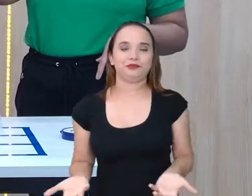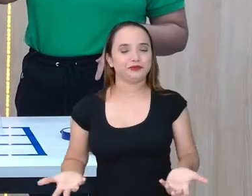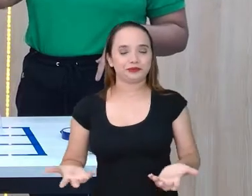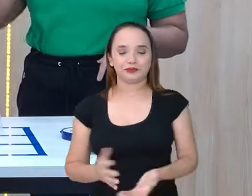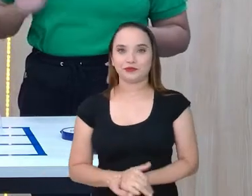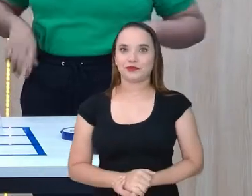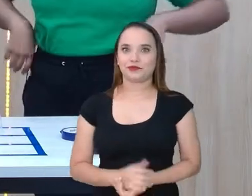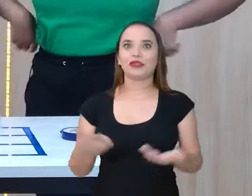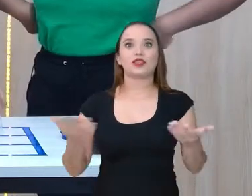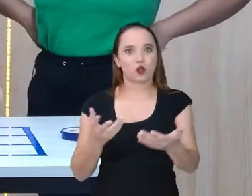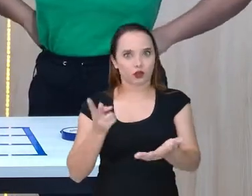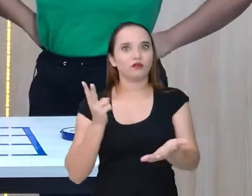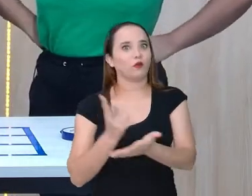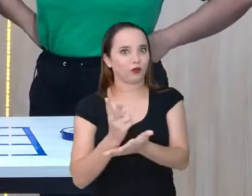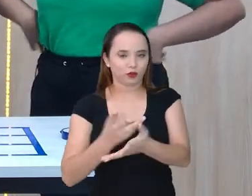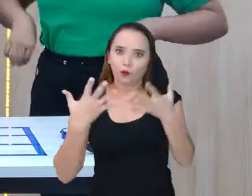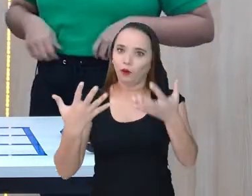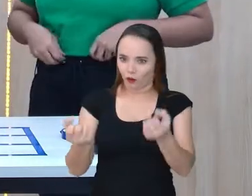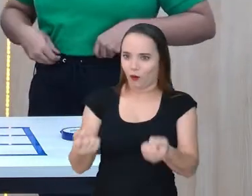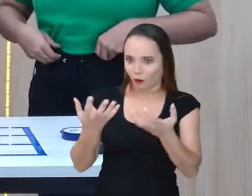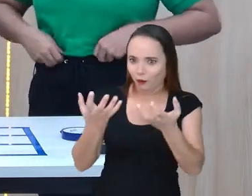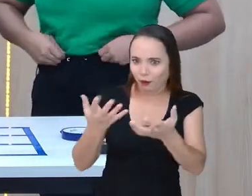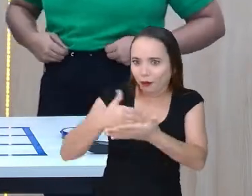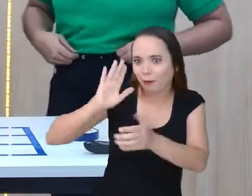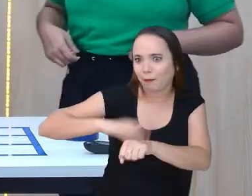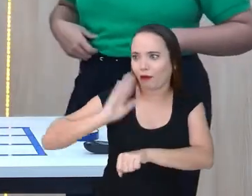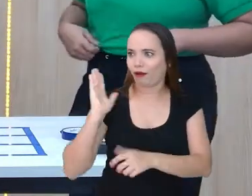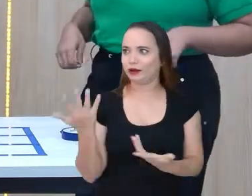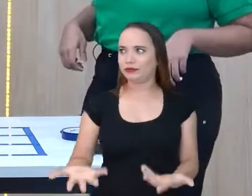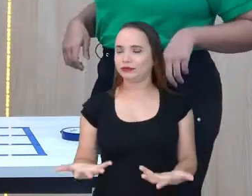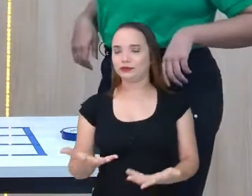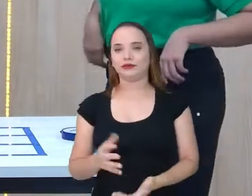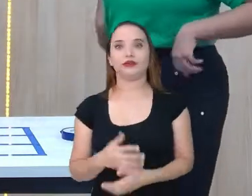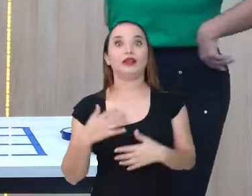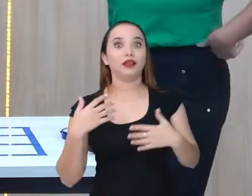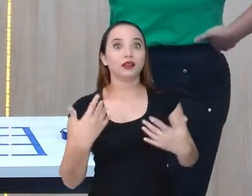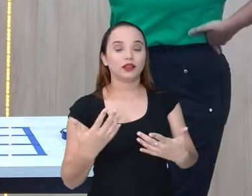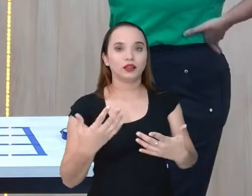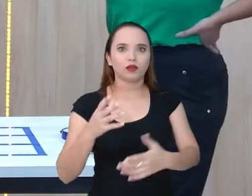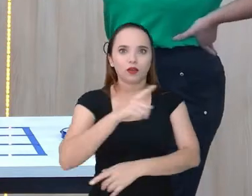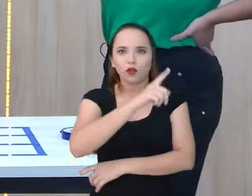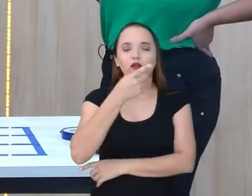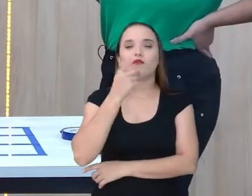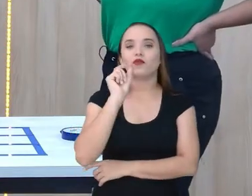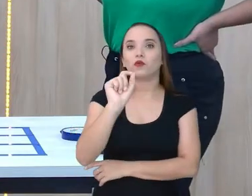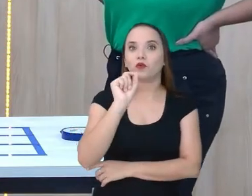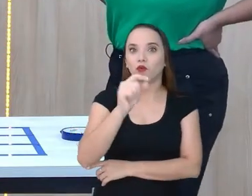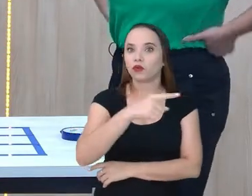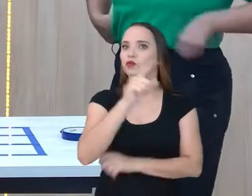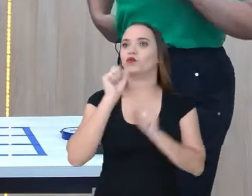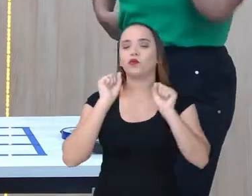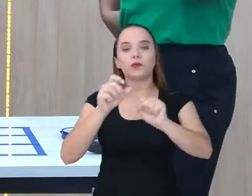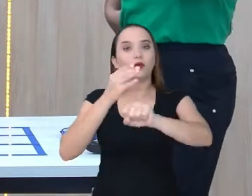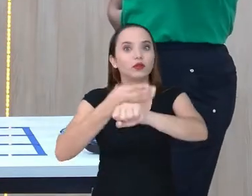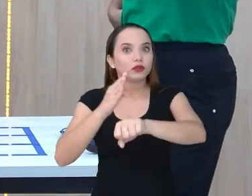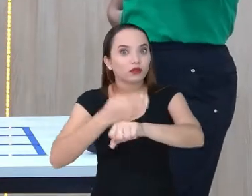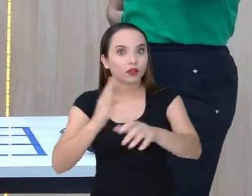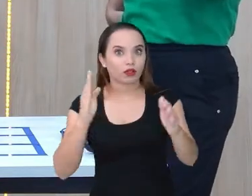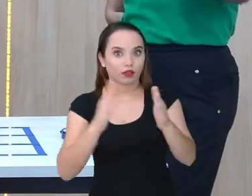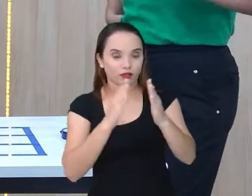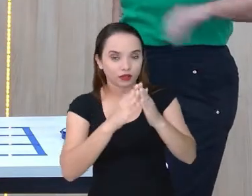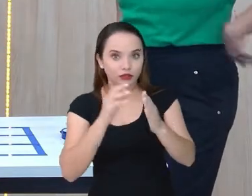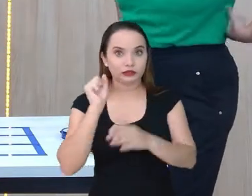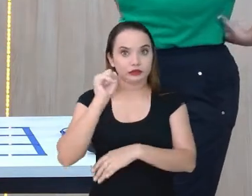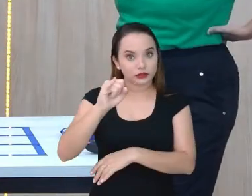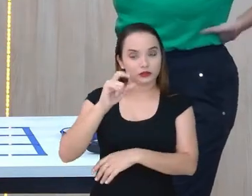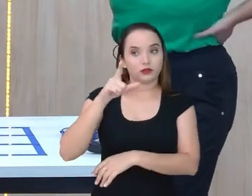aí a gente vai continuar. Eu quero mais. Tá. Ó, o é que eu disse pra vocês? Que vocês podem treinar em casa. Se você estiver sozinho